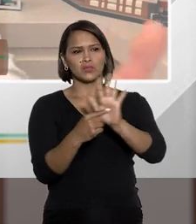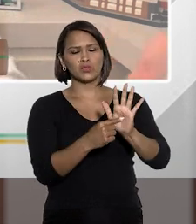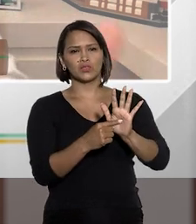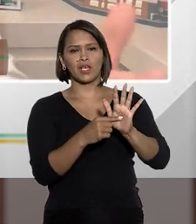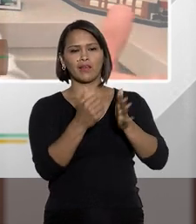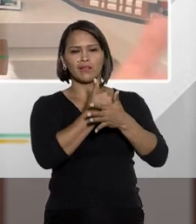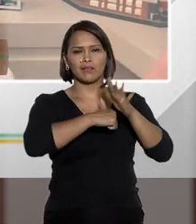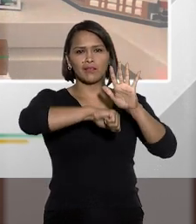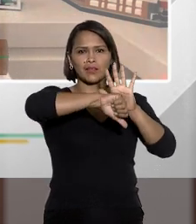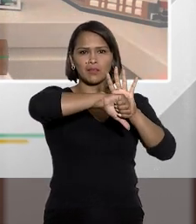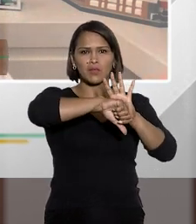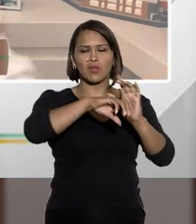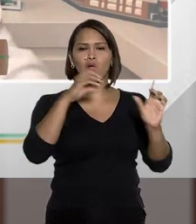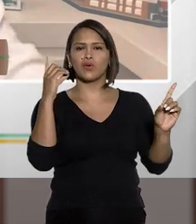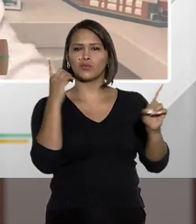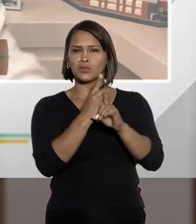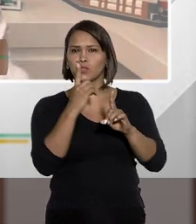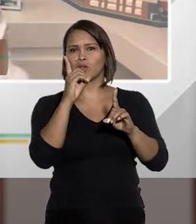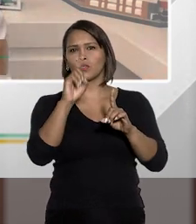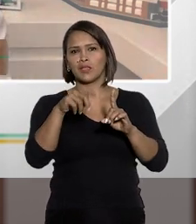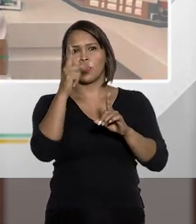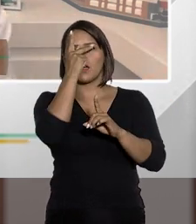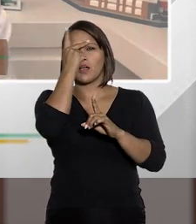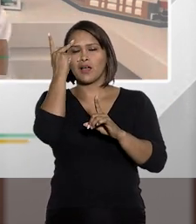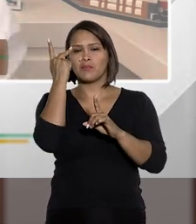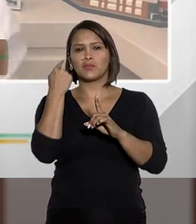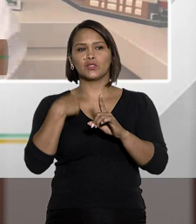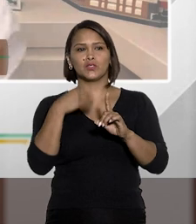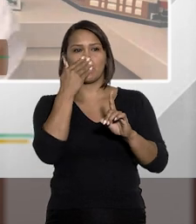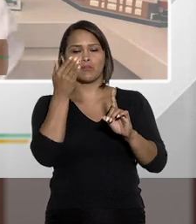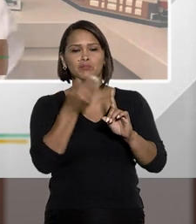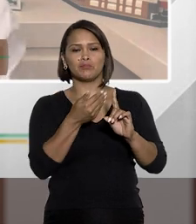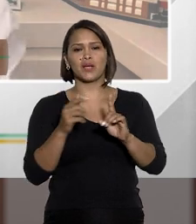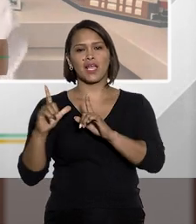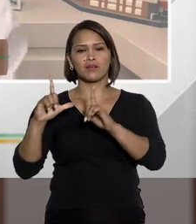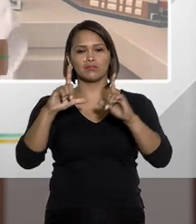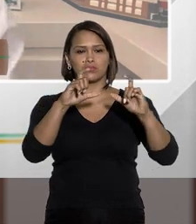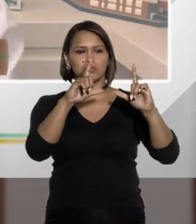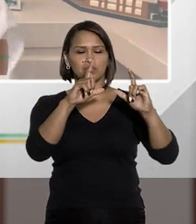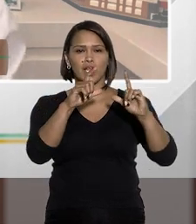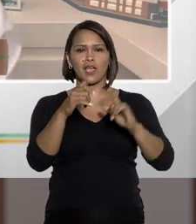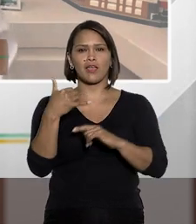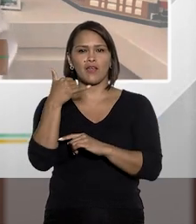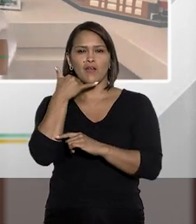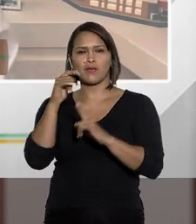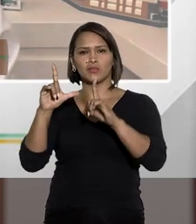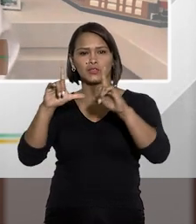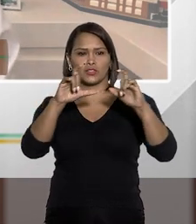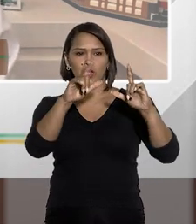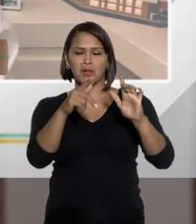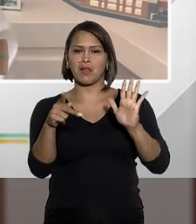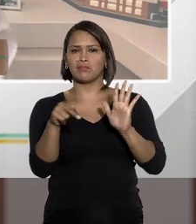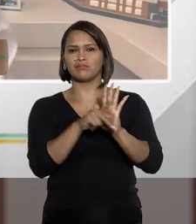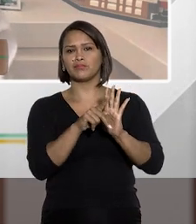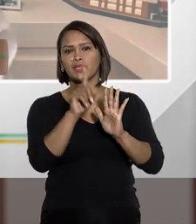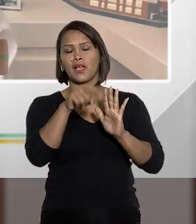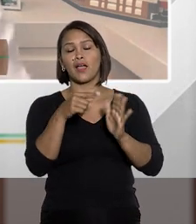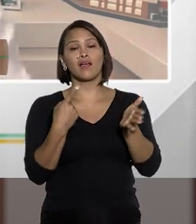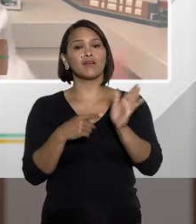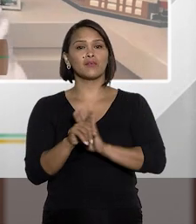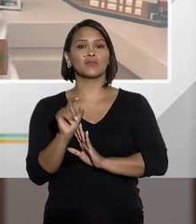Quando grandes criminosos são encontrados, a pessoa pega um celular para fazer um selfie com o indivíduo.